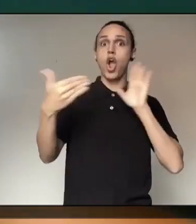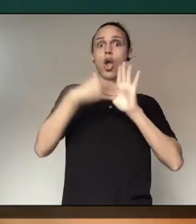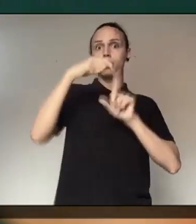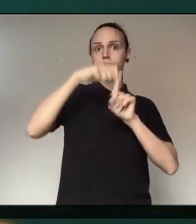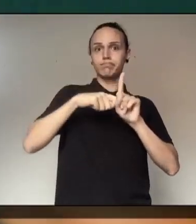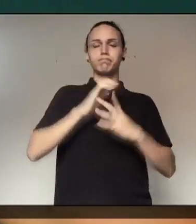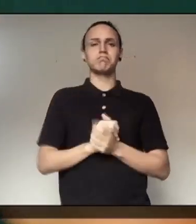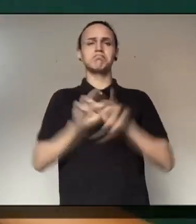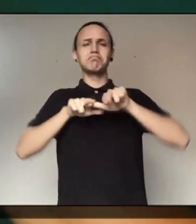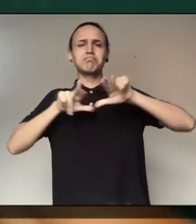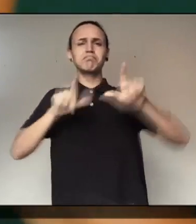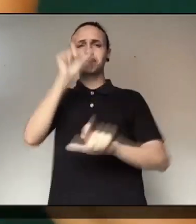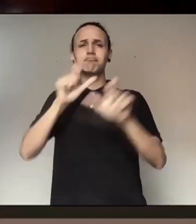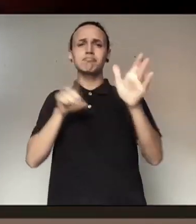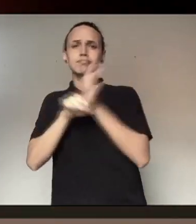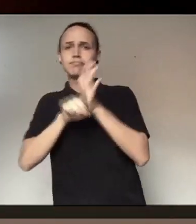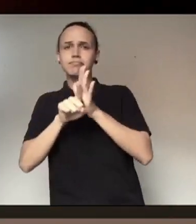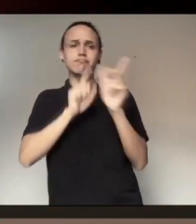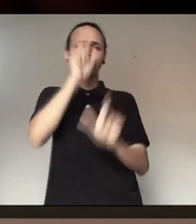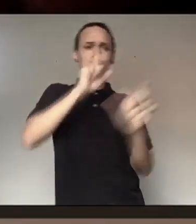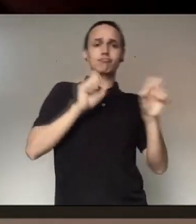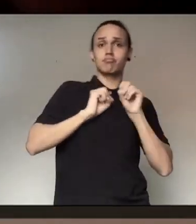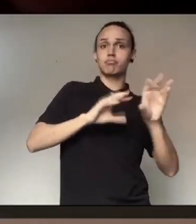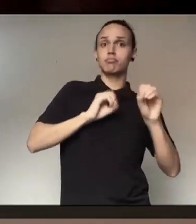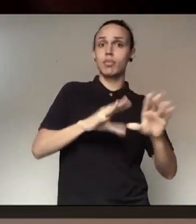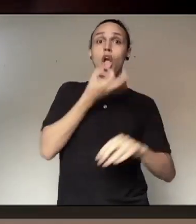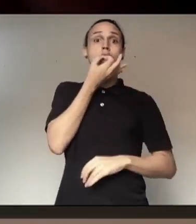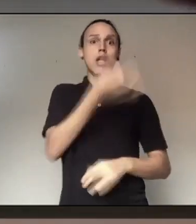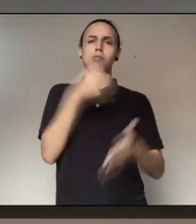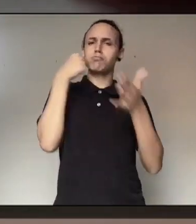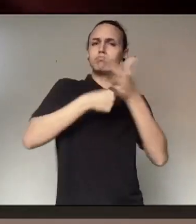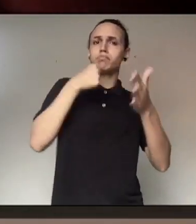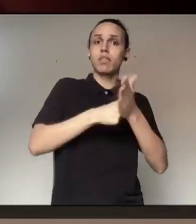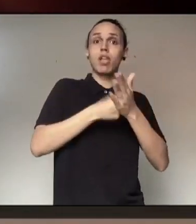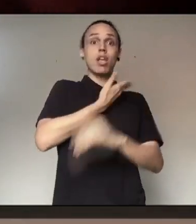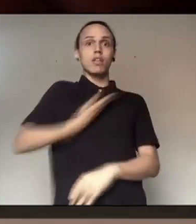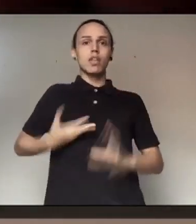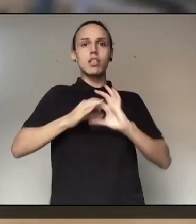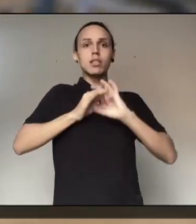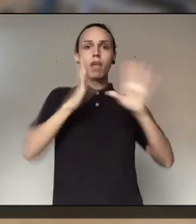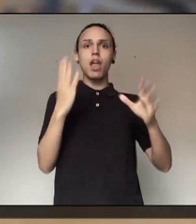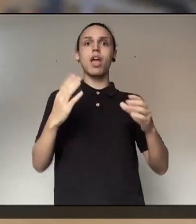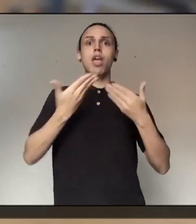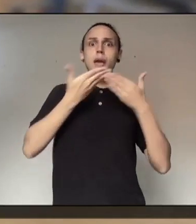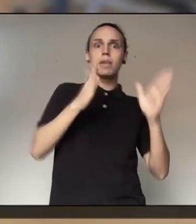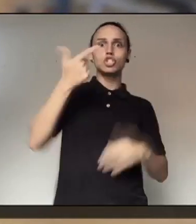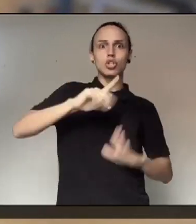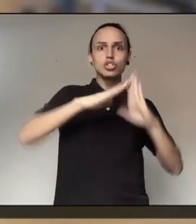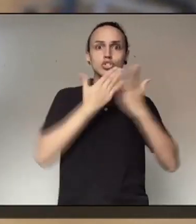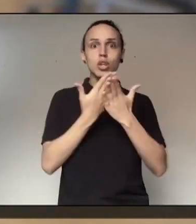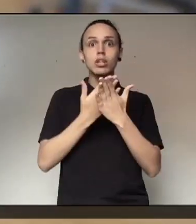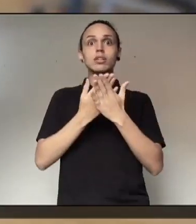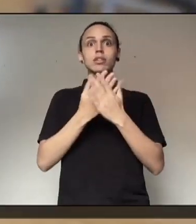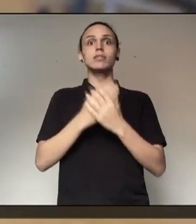agenda pública no último mês. Muitos pesquisadores e educadores defendem a ideia de que o poder público só deveria